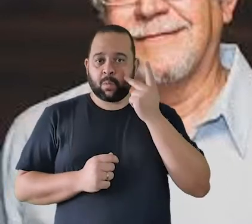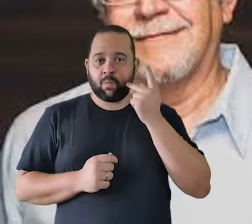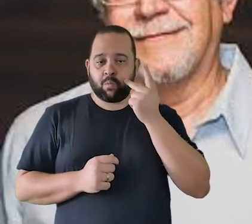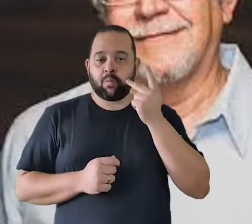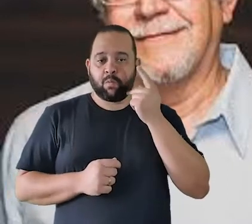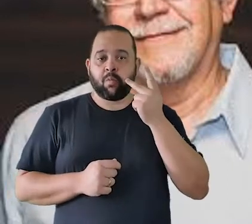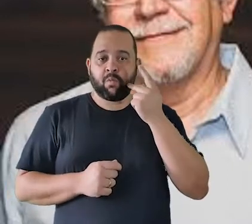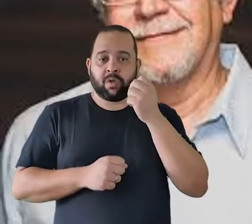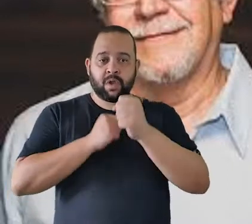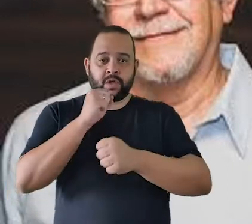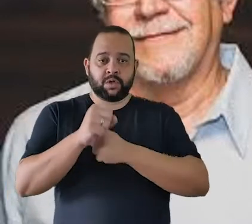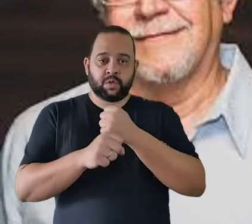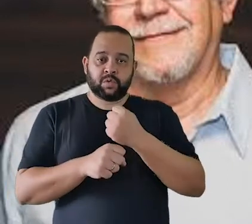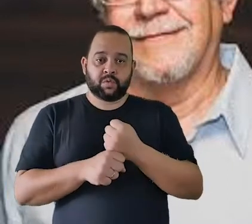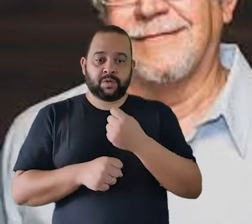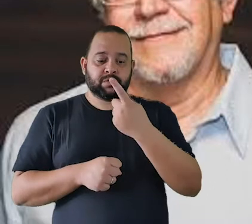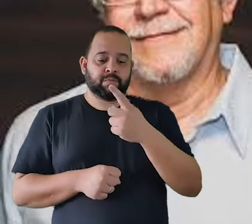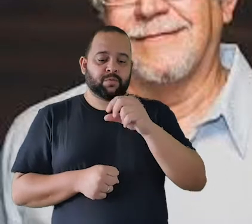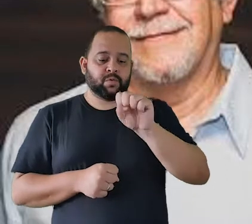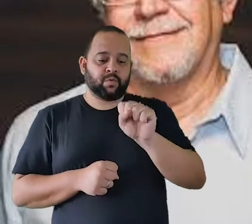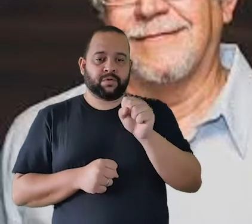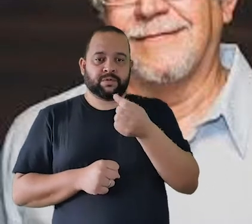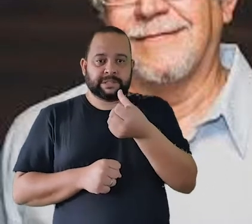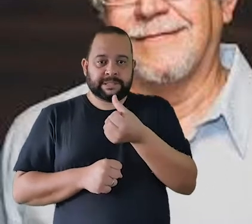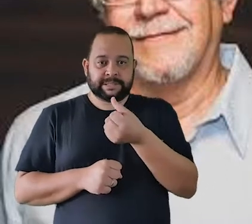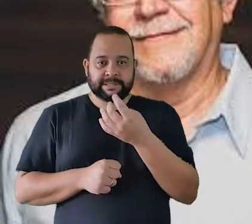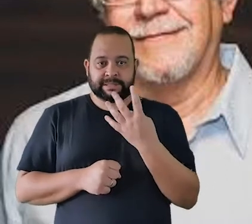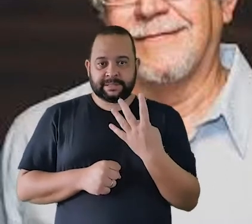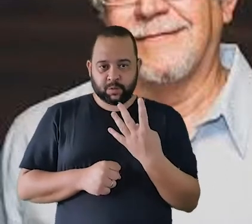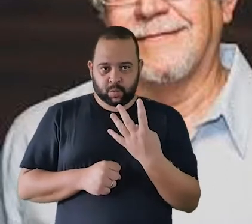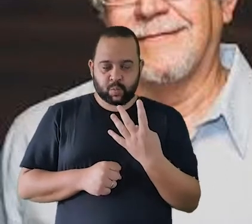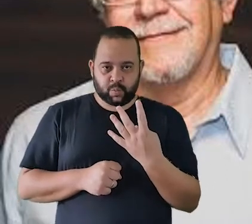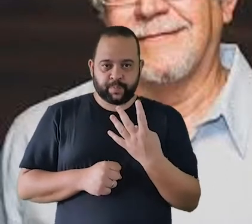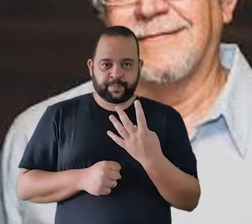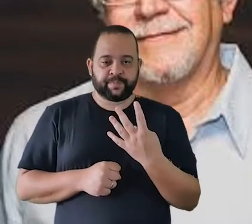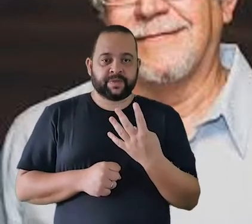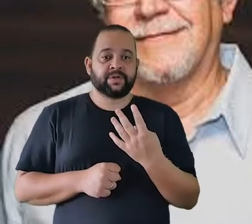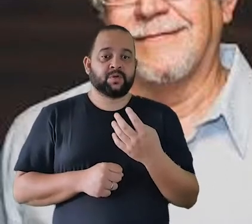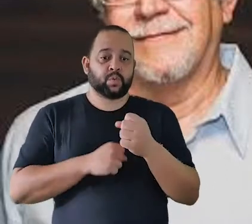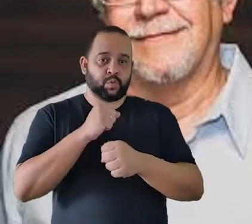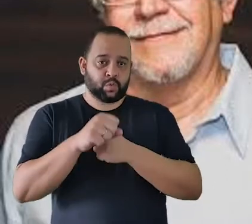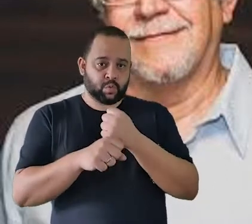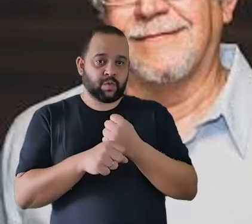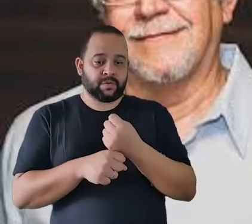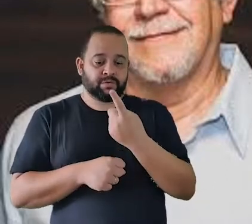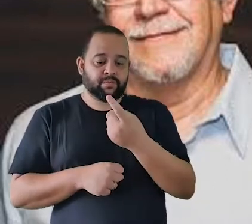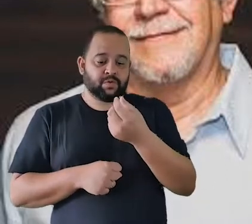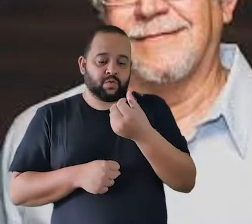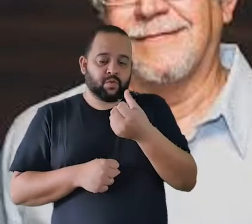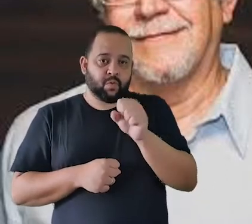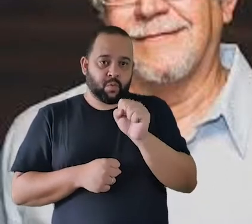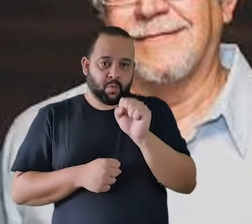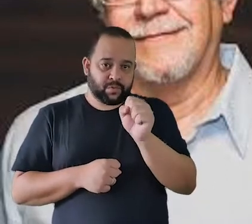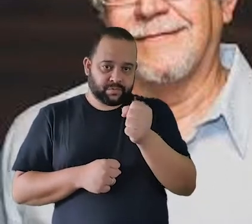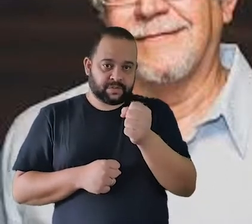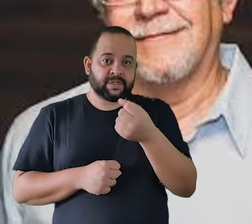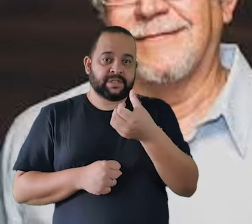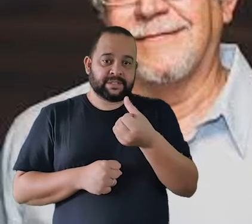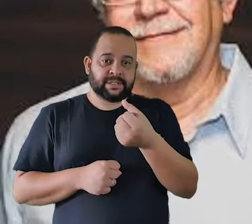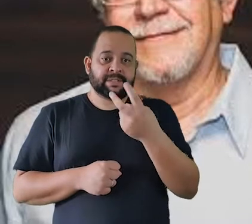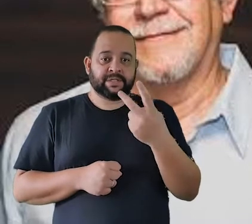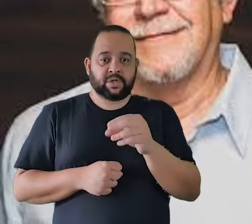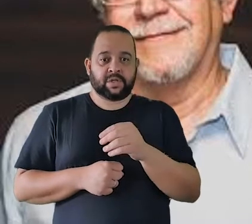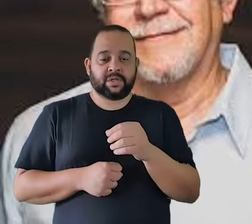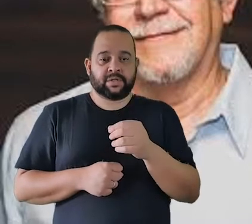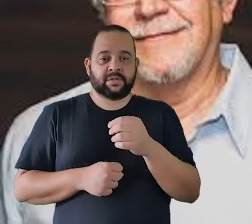em 6 de julho de 1864. Em 1872, ele se transferiu para o Recife, onde começou os